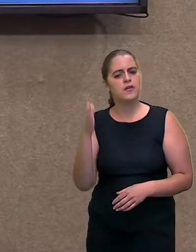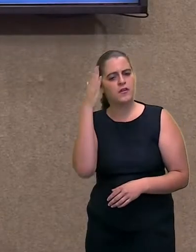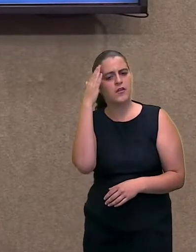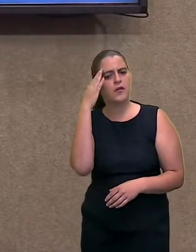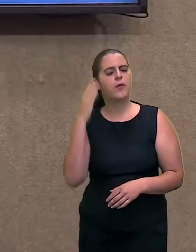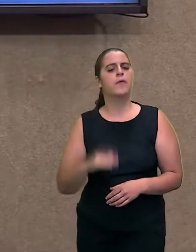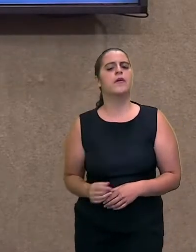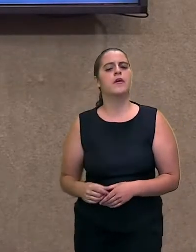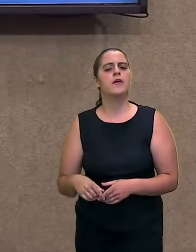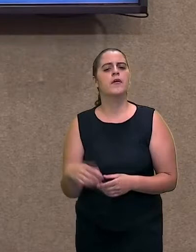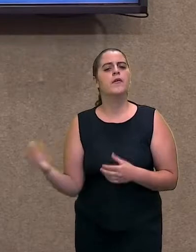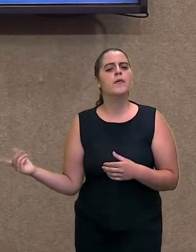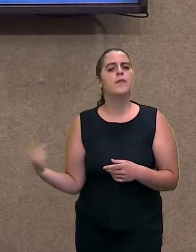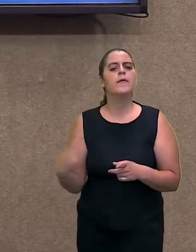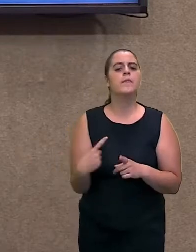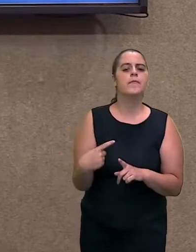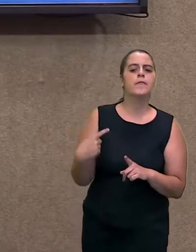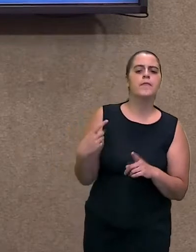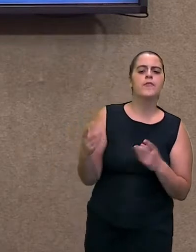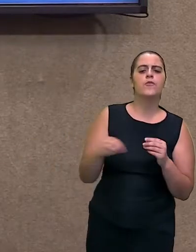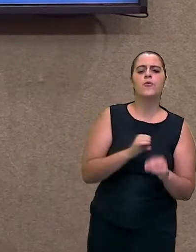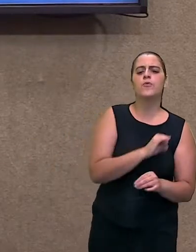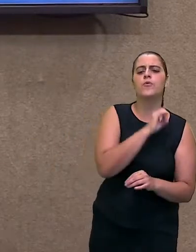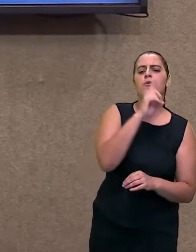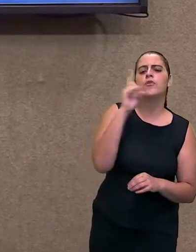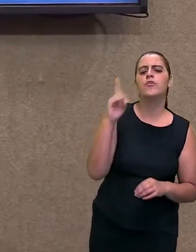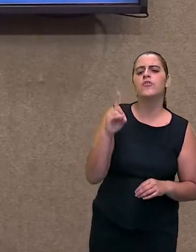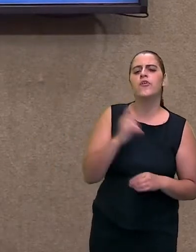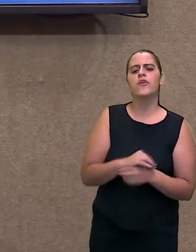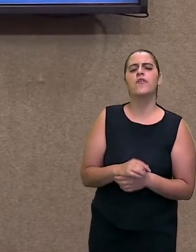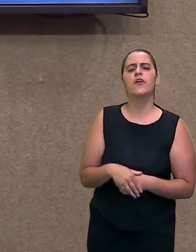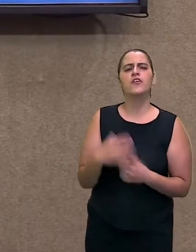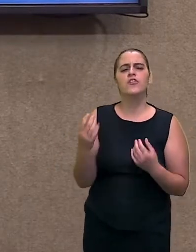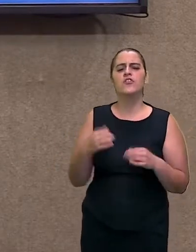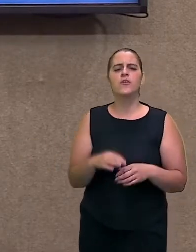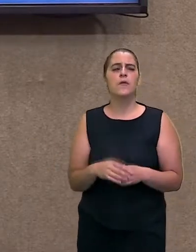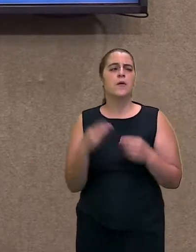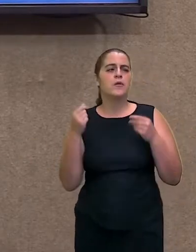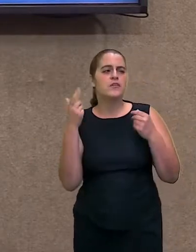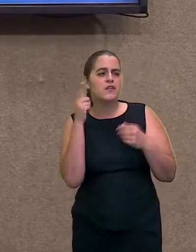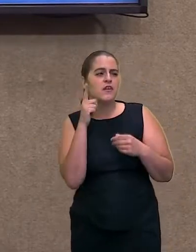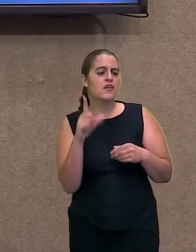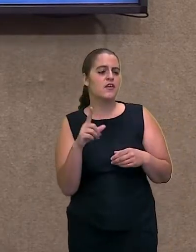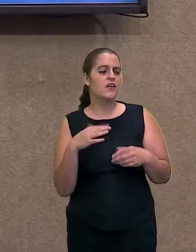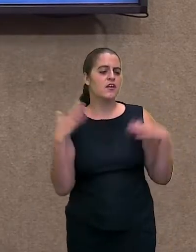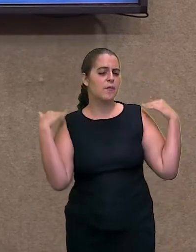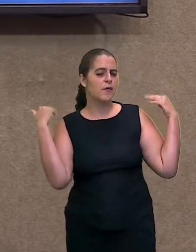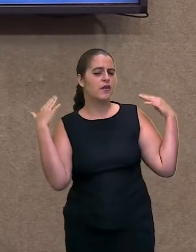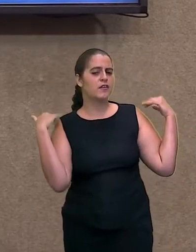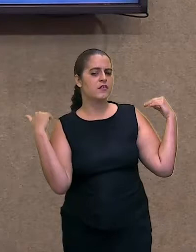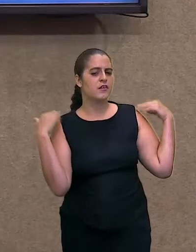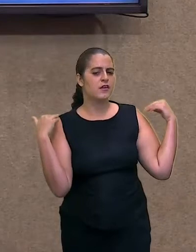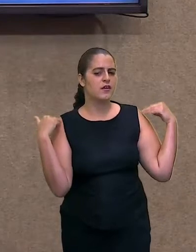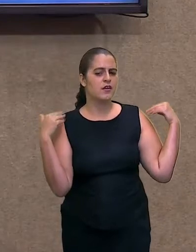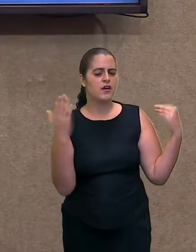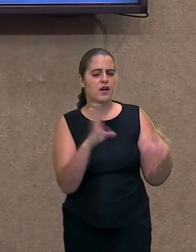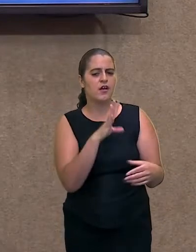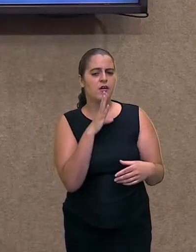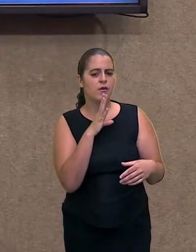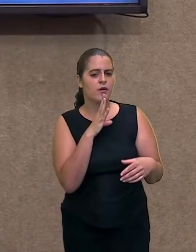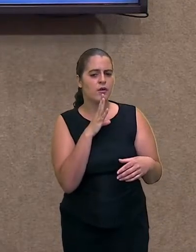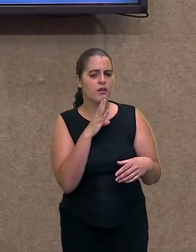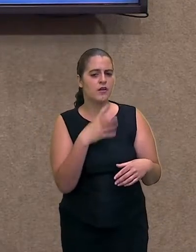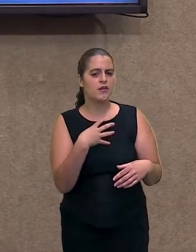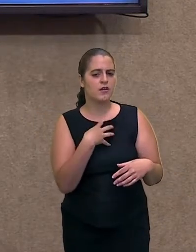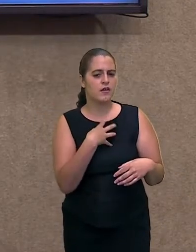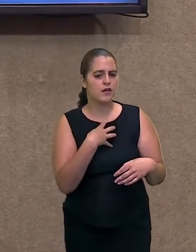cidade de Porto Seguro. E se algum dia, né? Vocês tiverem oportunidade de passear lá pra conhecer. O centro histórico deles é